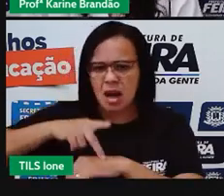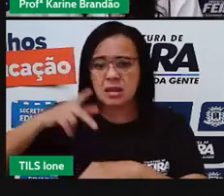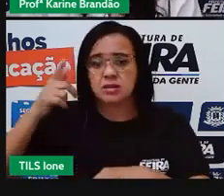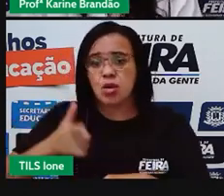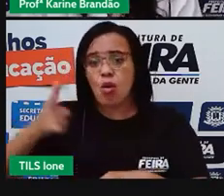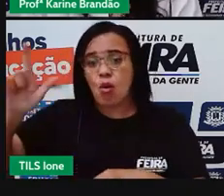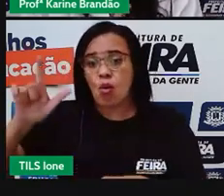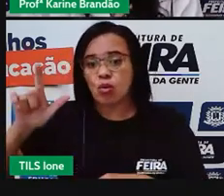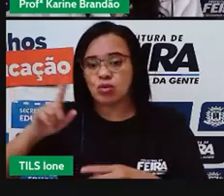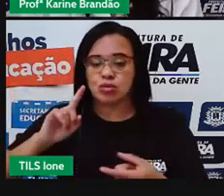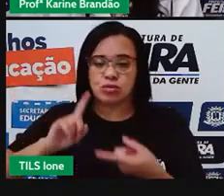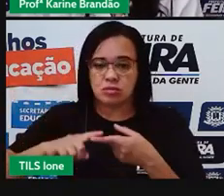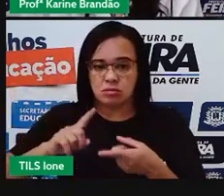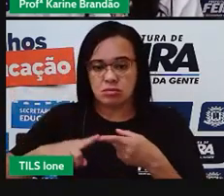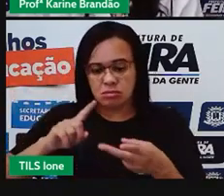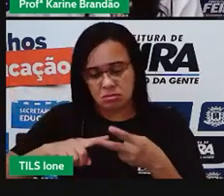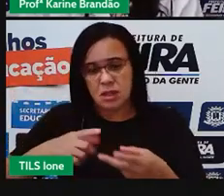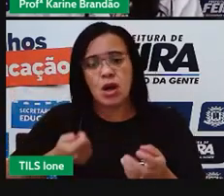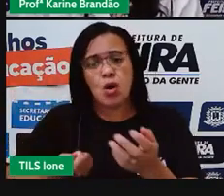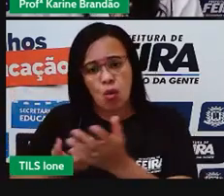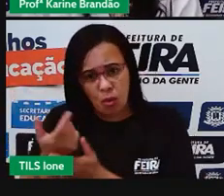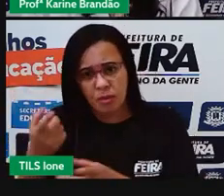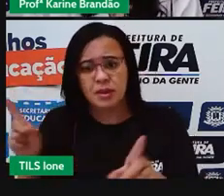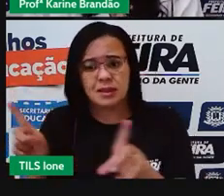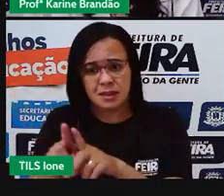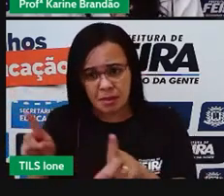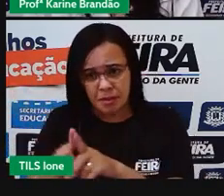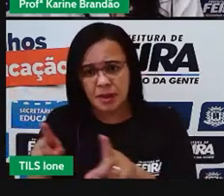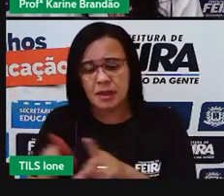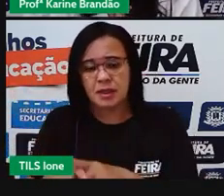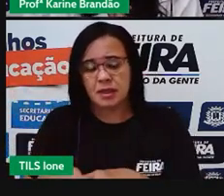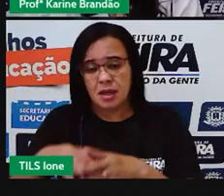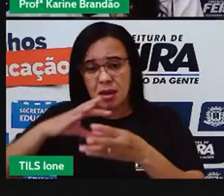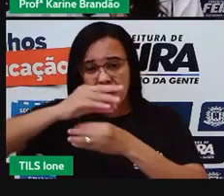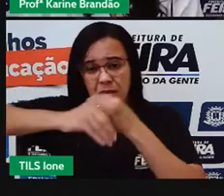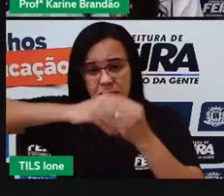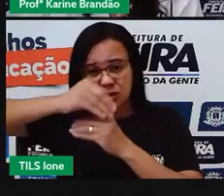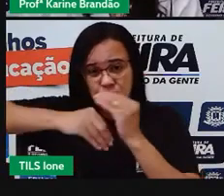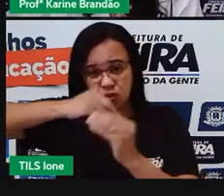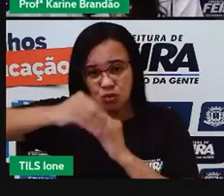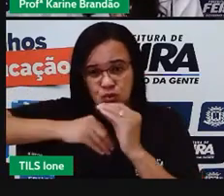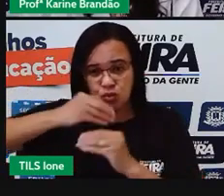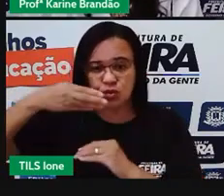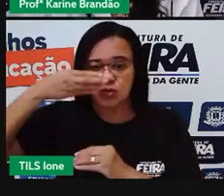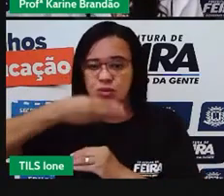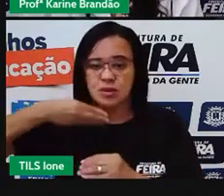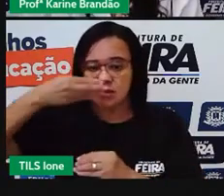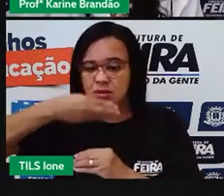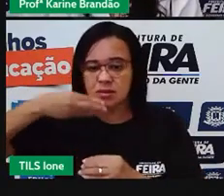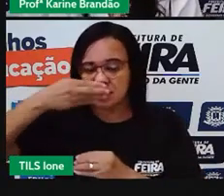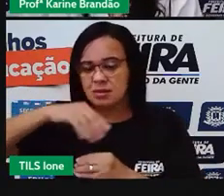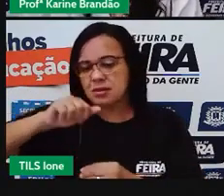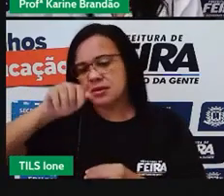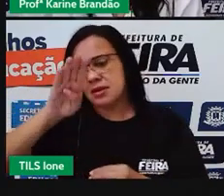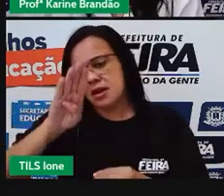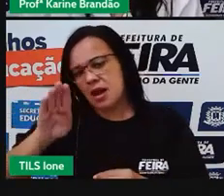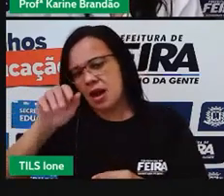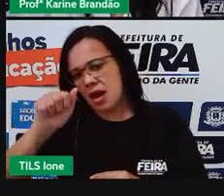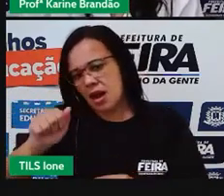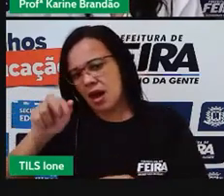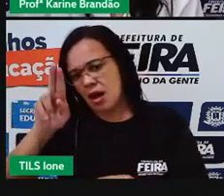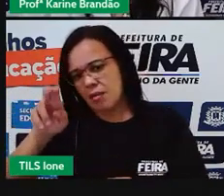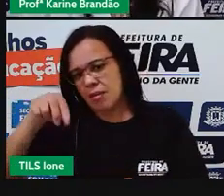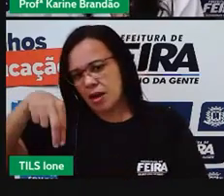E aí, eu comprei também a baunilha, para dar o gosto, né? No meu biscoito, que veio aqui do Brasil.